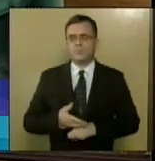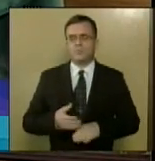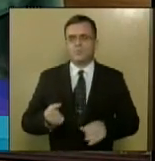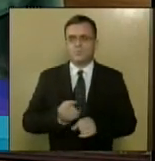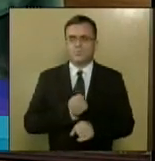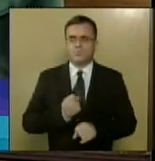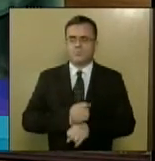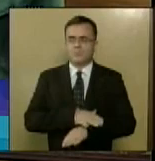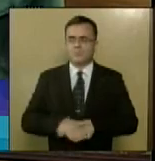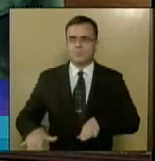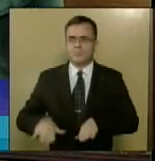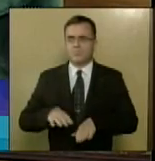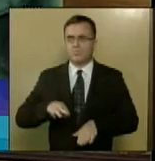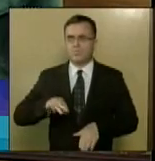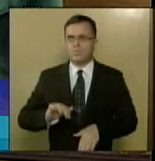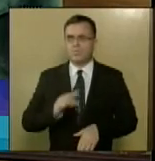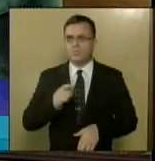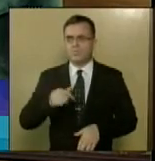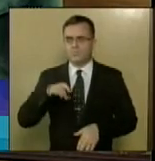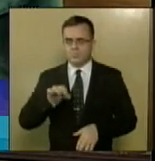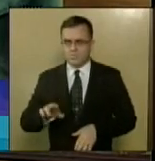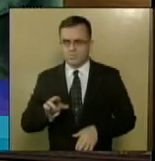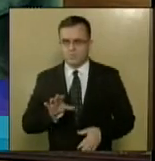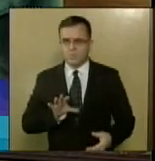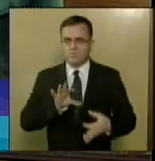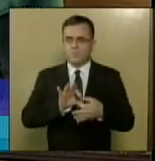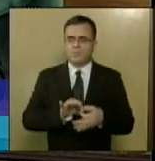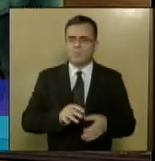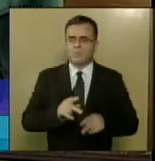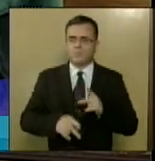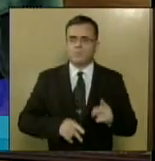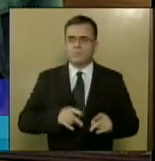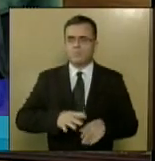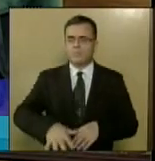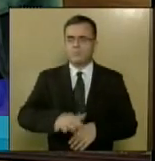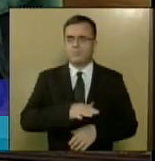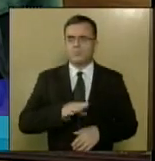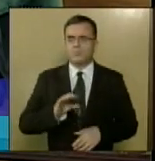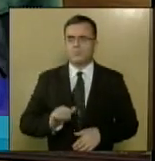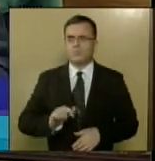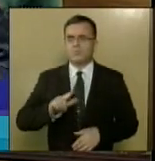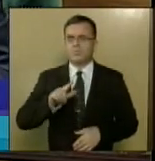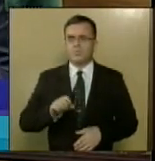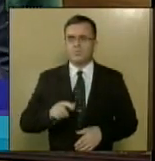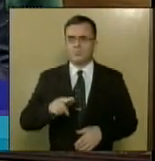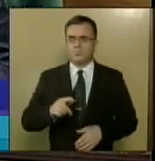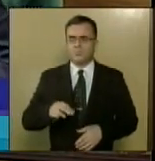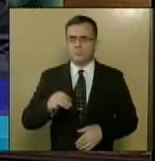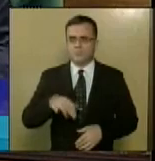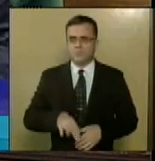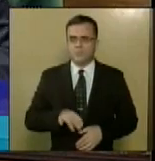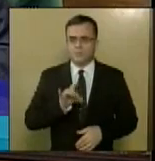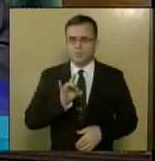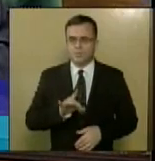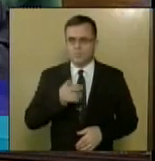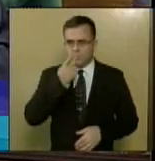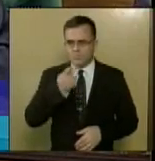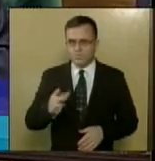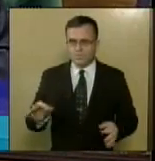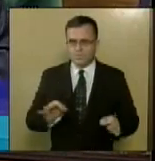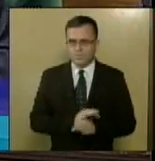estrada que liga a cidade de Malhador, ao povoado Alecrim. Uma solicitação daquela comunidade. Lido o expediente, senhor presidente.